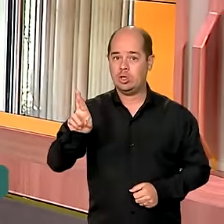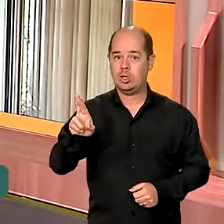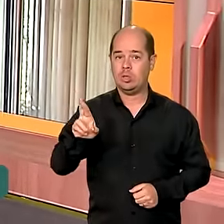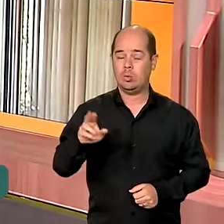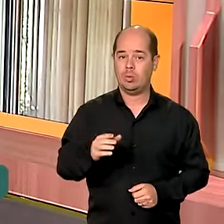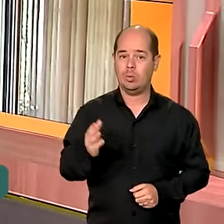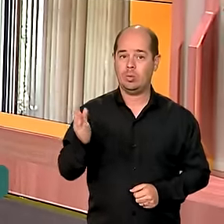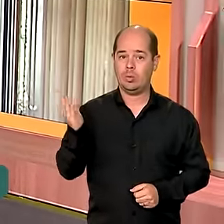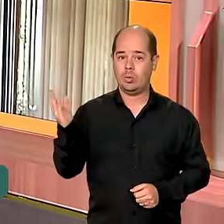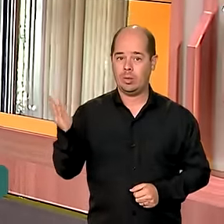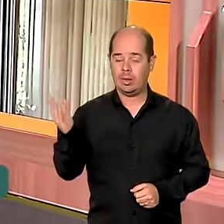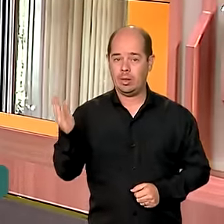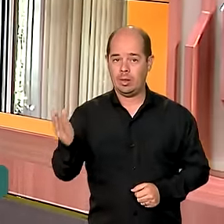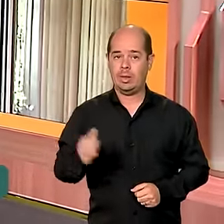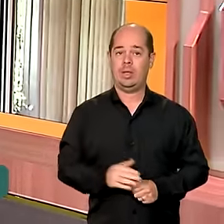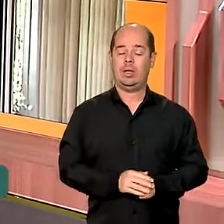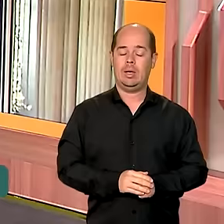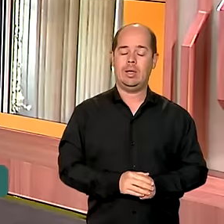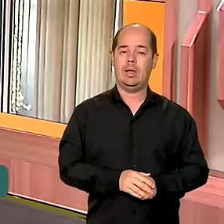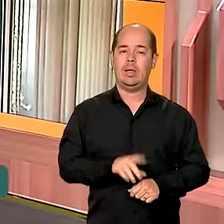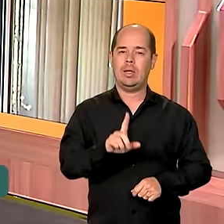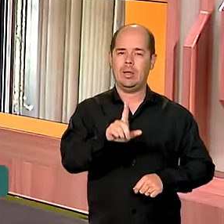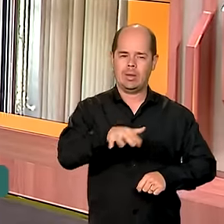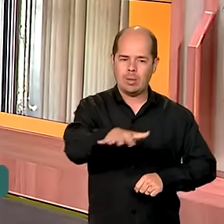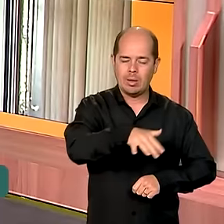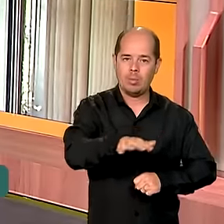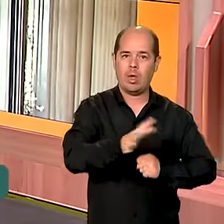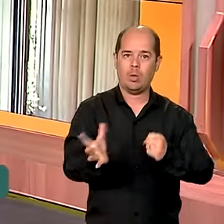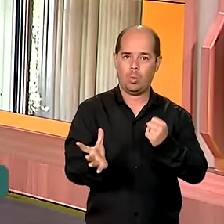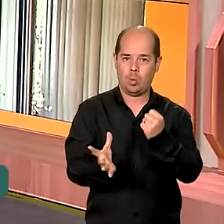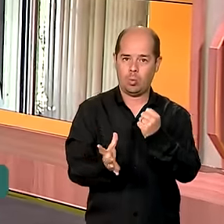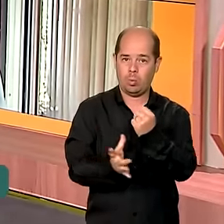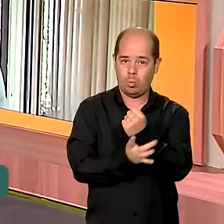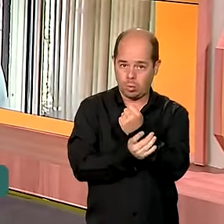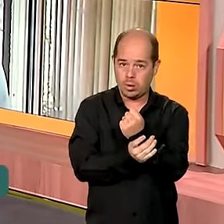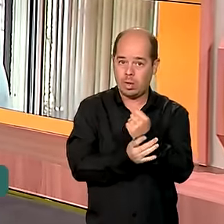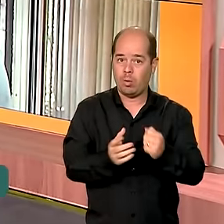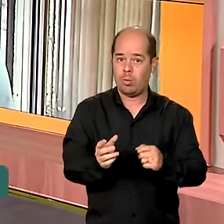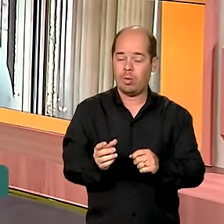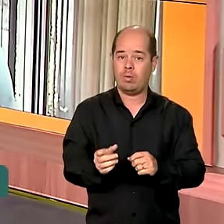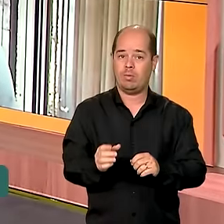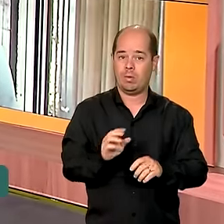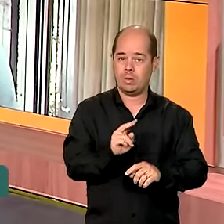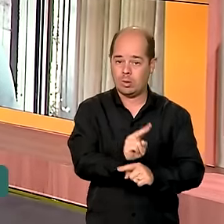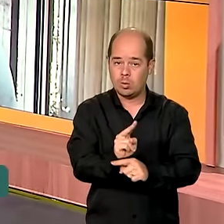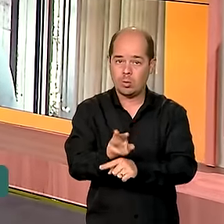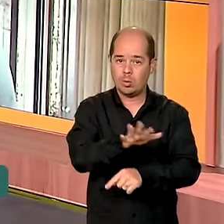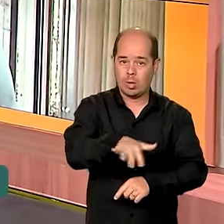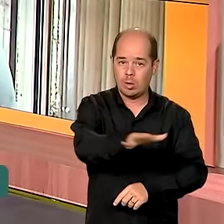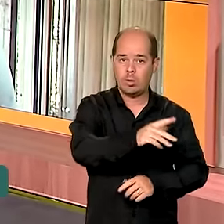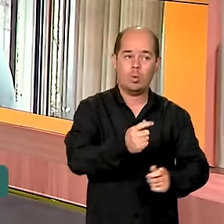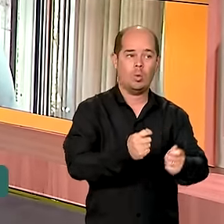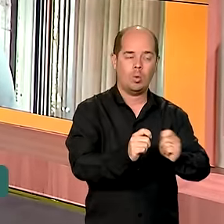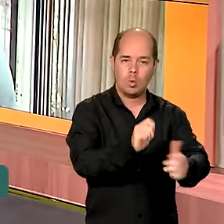Defesa do Consumidor, Vitor Hugo do Amaral. Bom dia, diretor. Obrigada pela participação no Brasil em Dia.